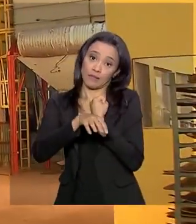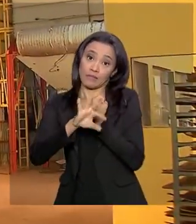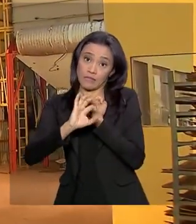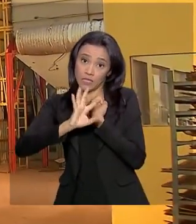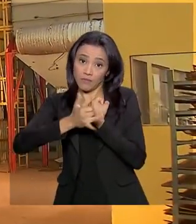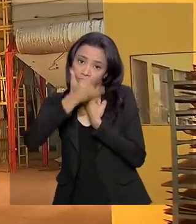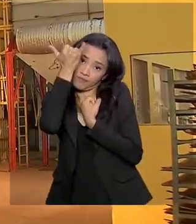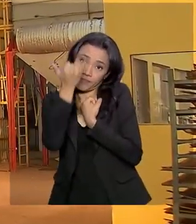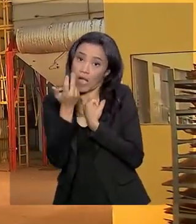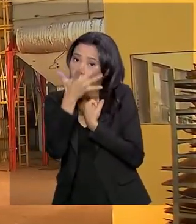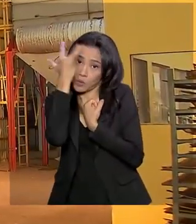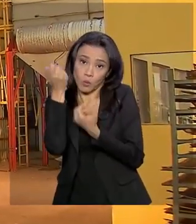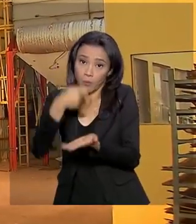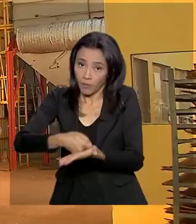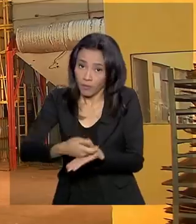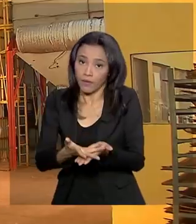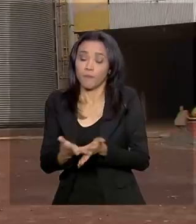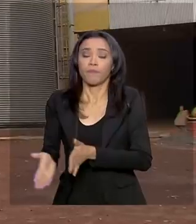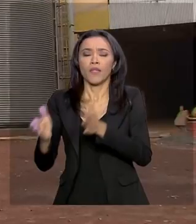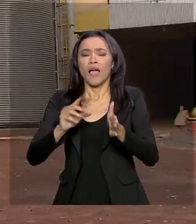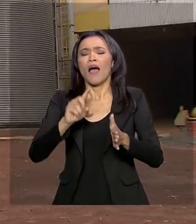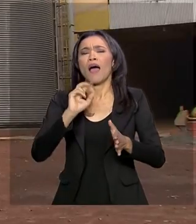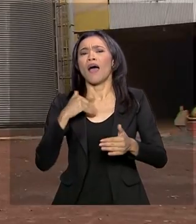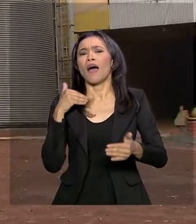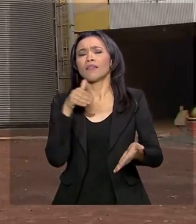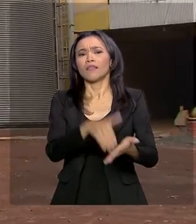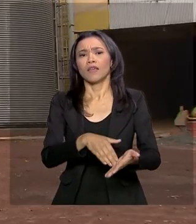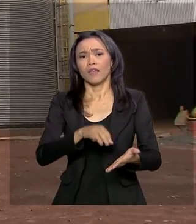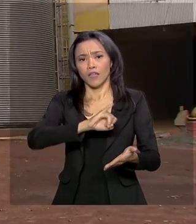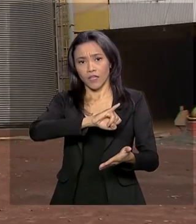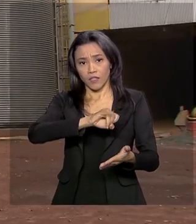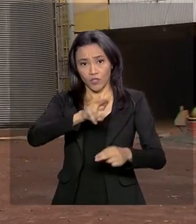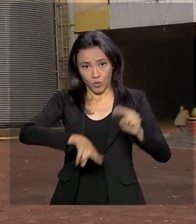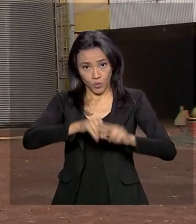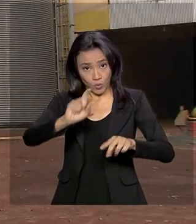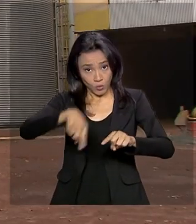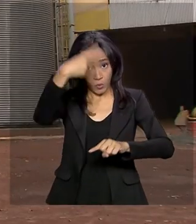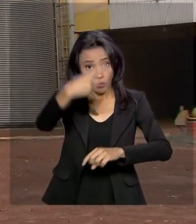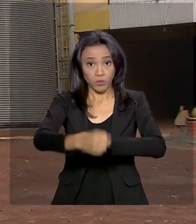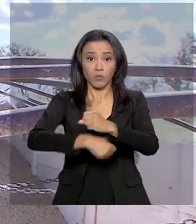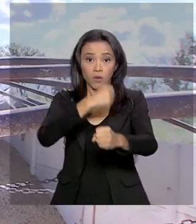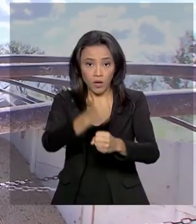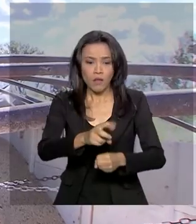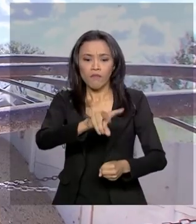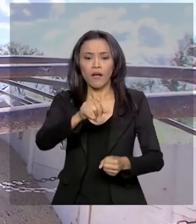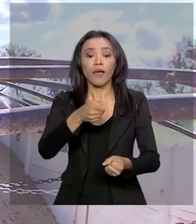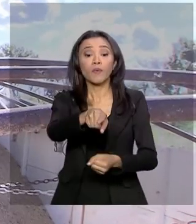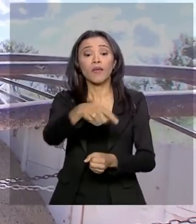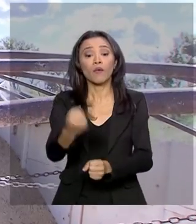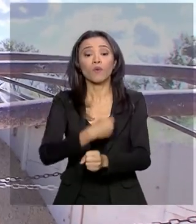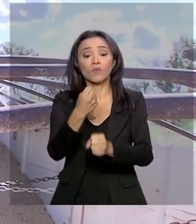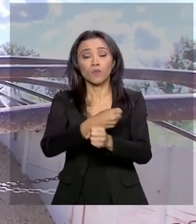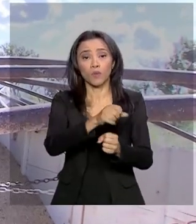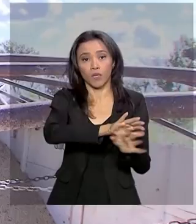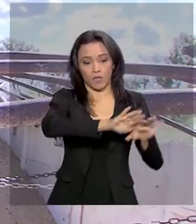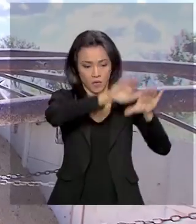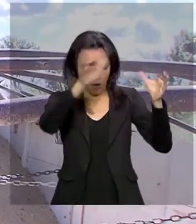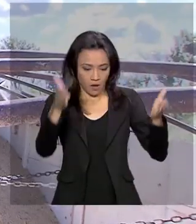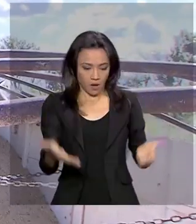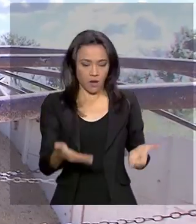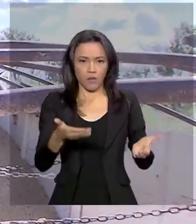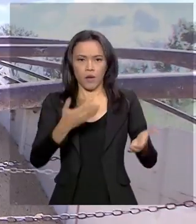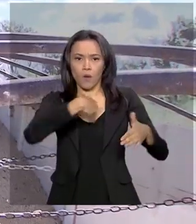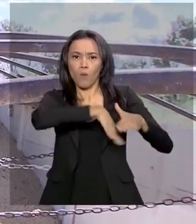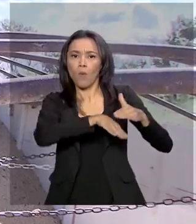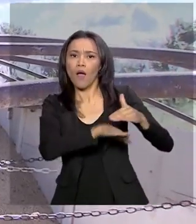destinados até junho do ano que vem para financiar a construção de armazéns de grãos. Cada empresa poderá ter acesso a até